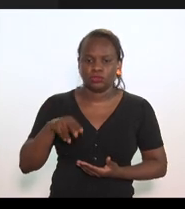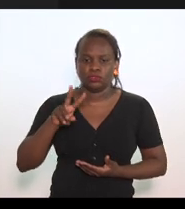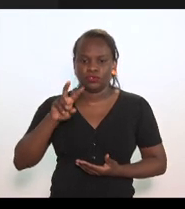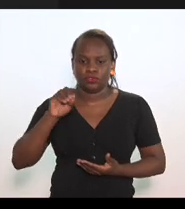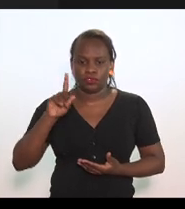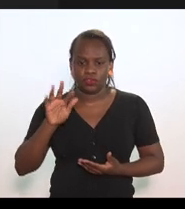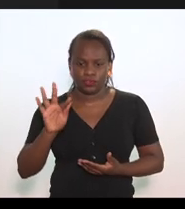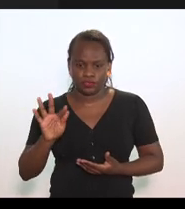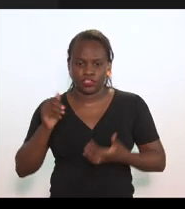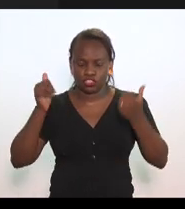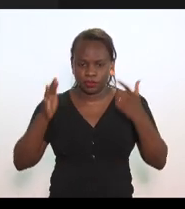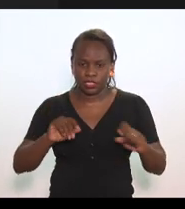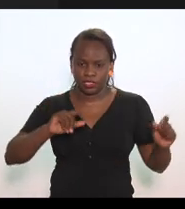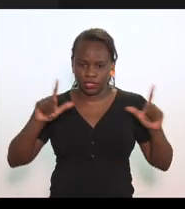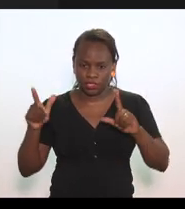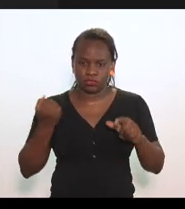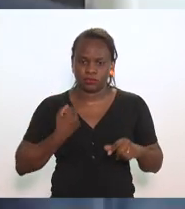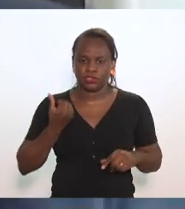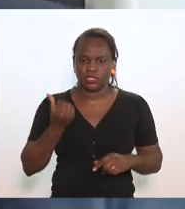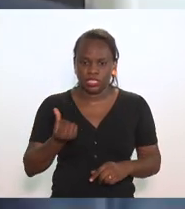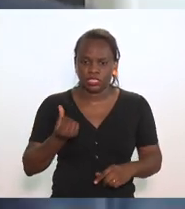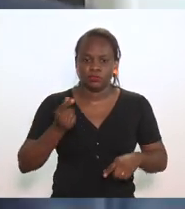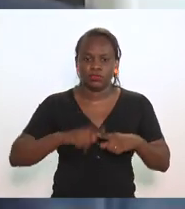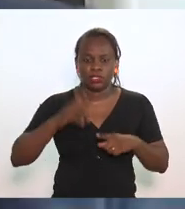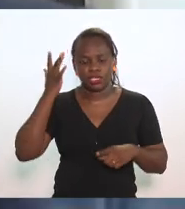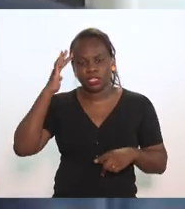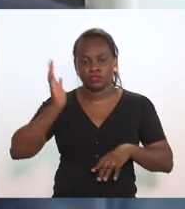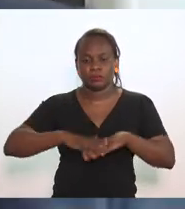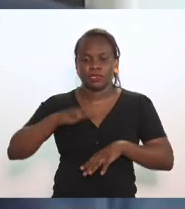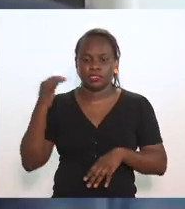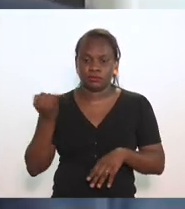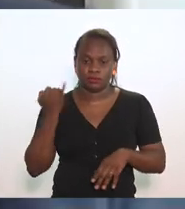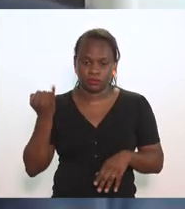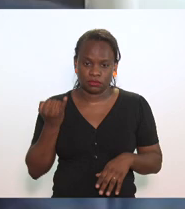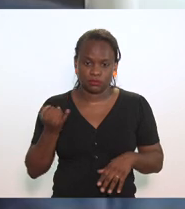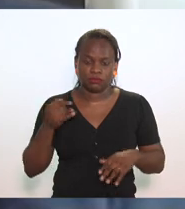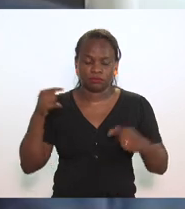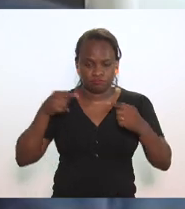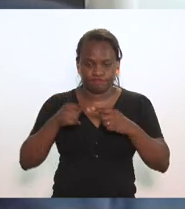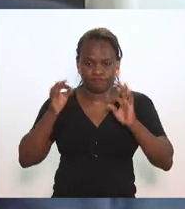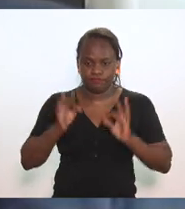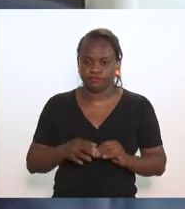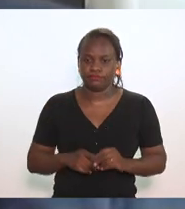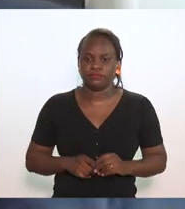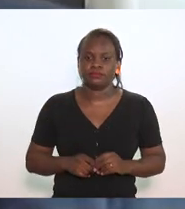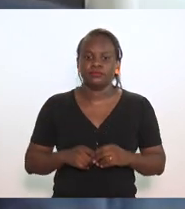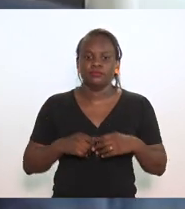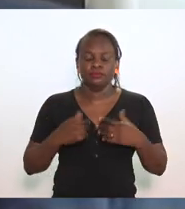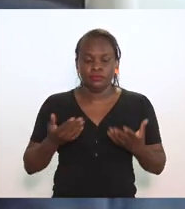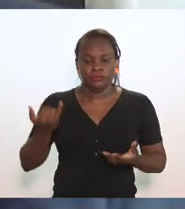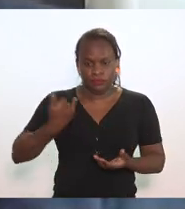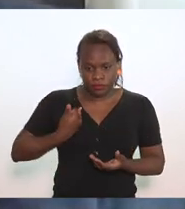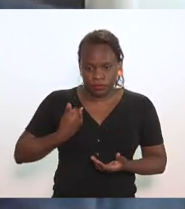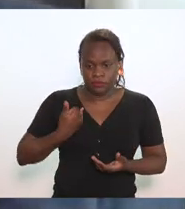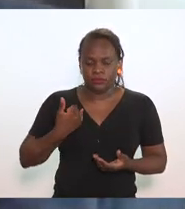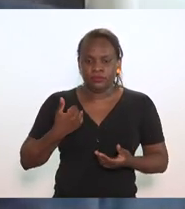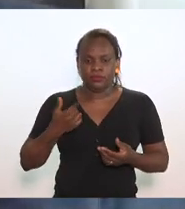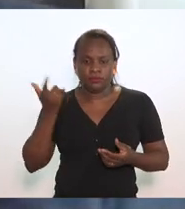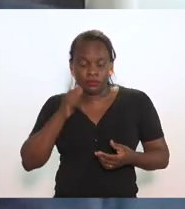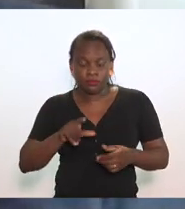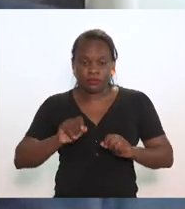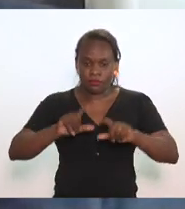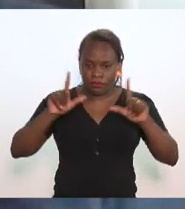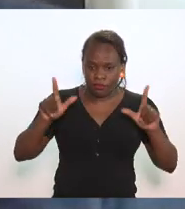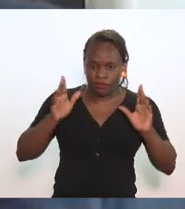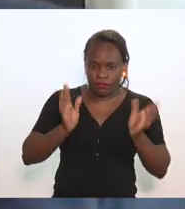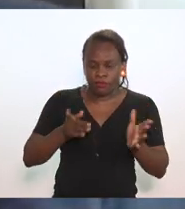comentar o slide 6, que eu acho que talvez seja o mais pertinente. Me avisa, Rodrigo, por gentileza, quando você